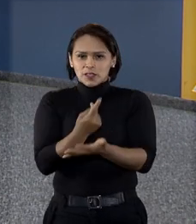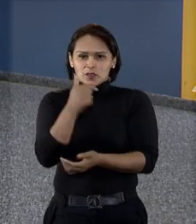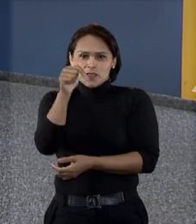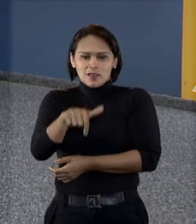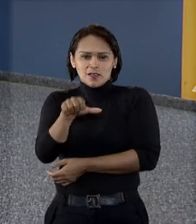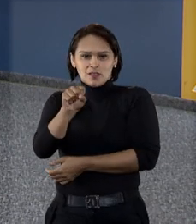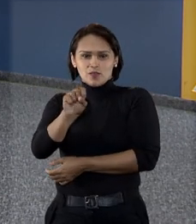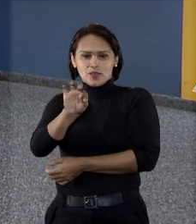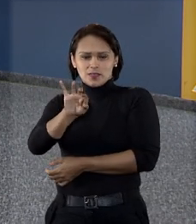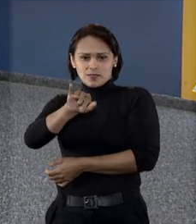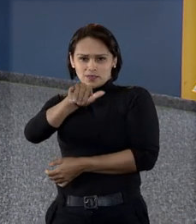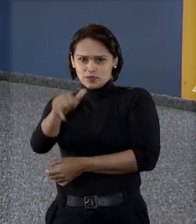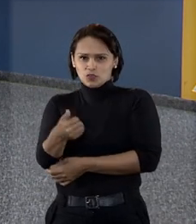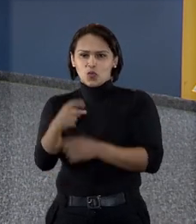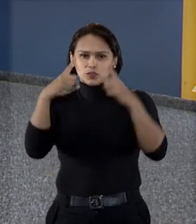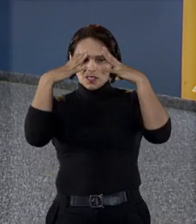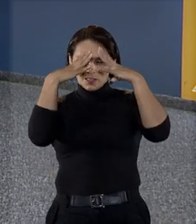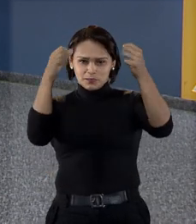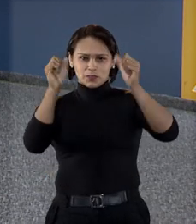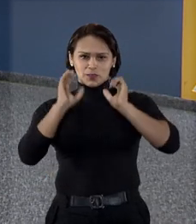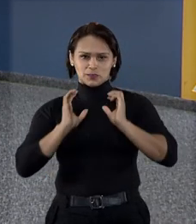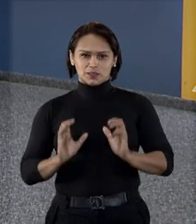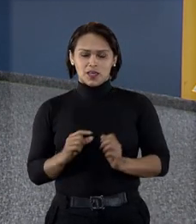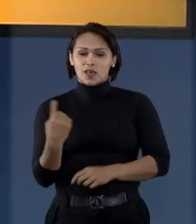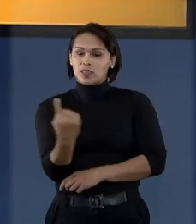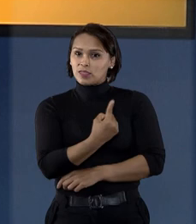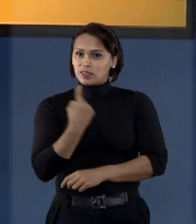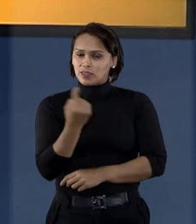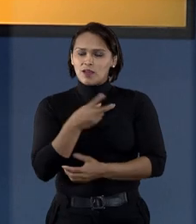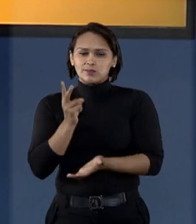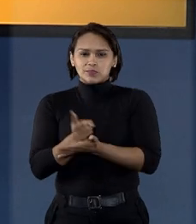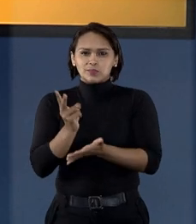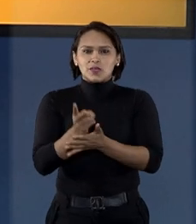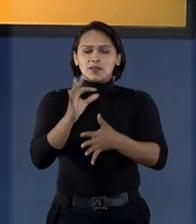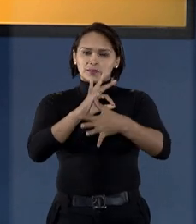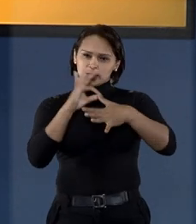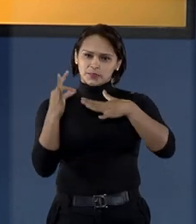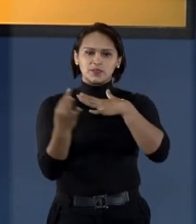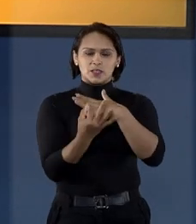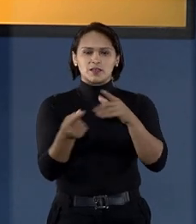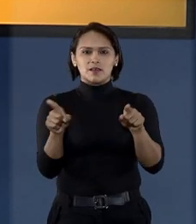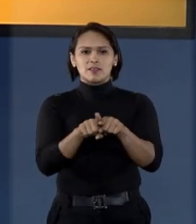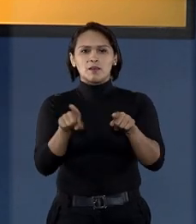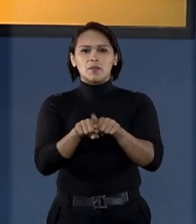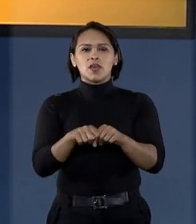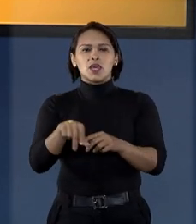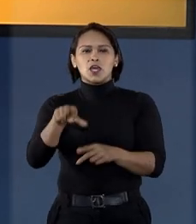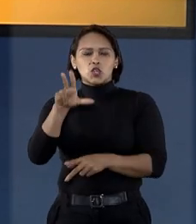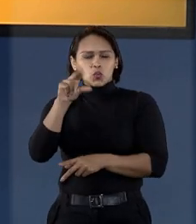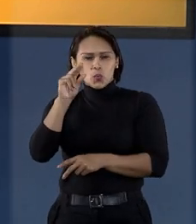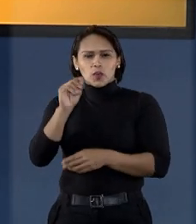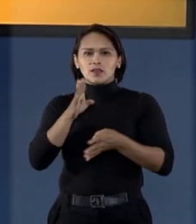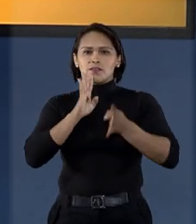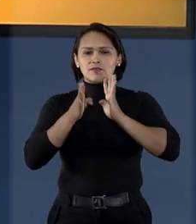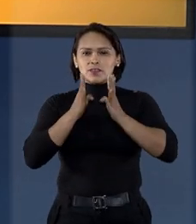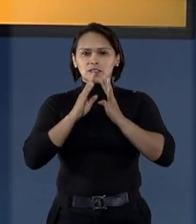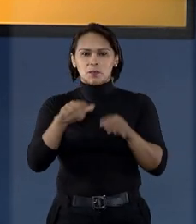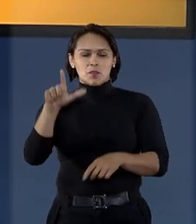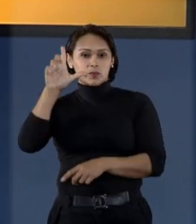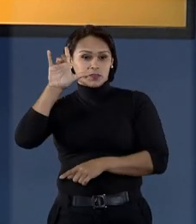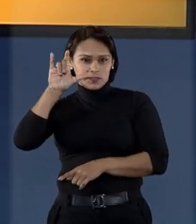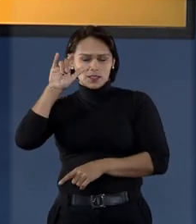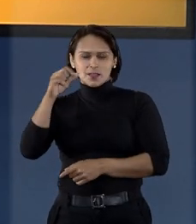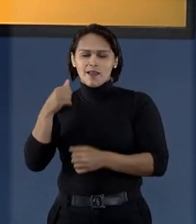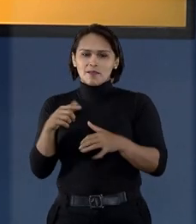tudo o que acontece aqui no Tribunal da Cidadania. E nós estamos nas redes sociais também. Twitter, Facebook